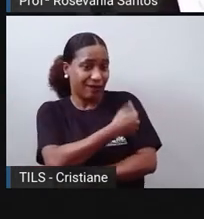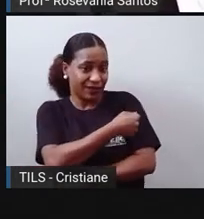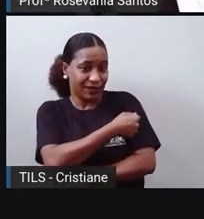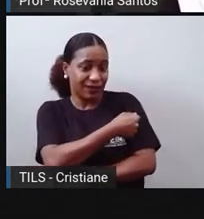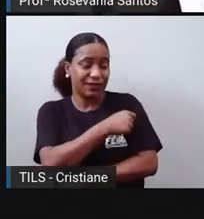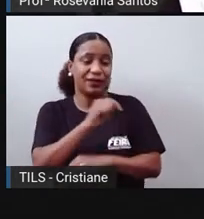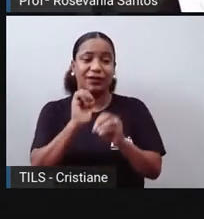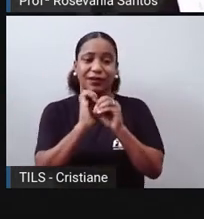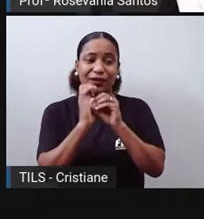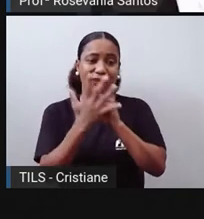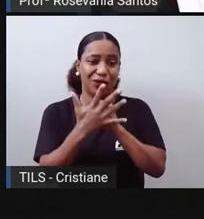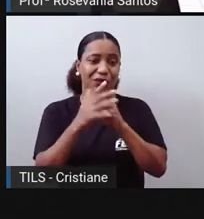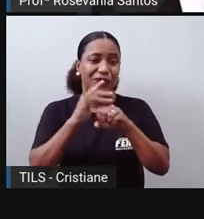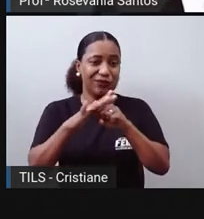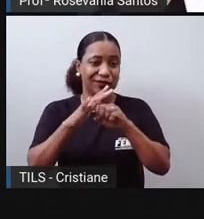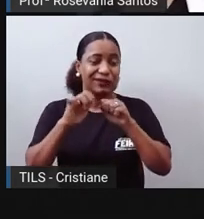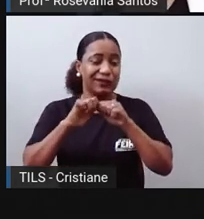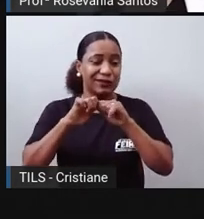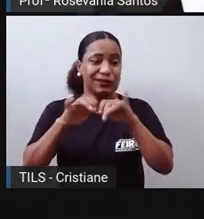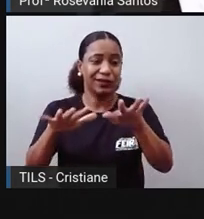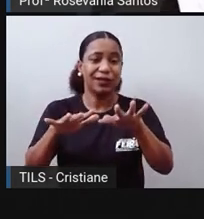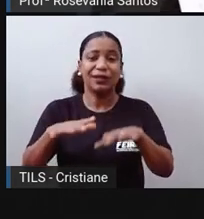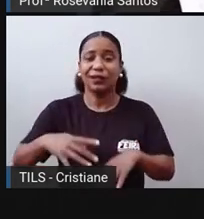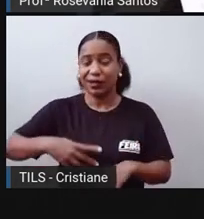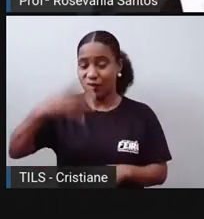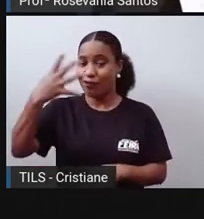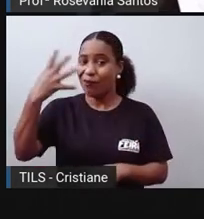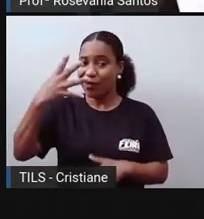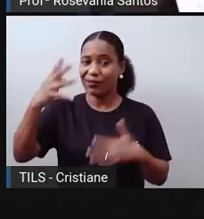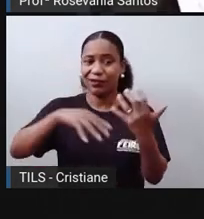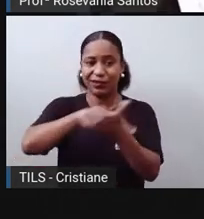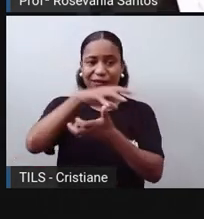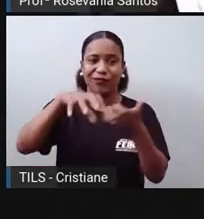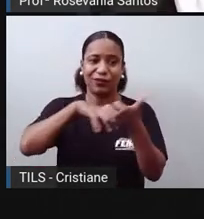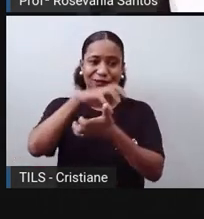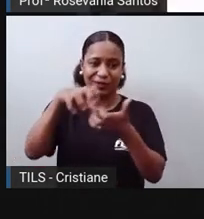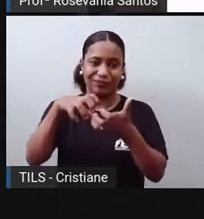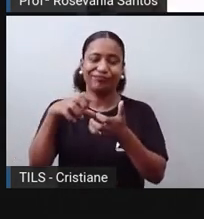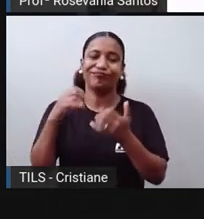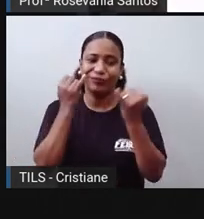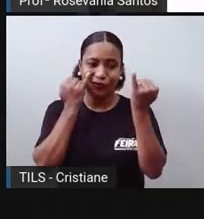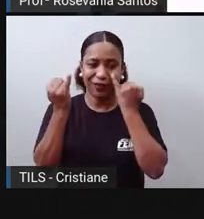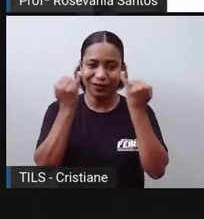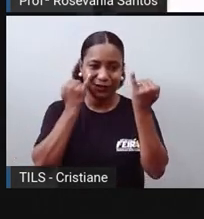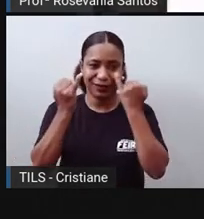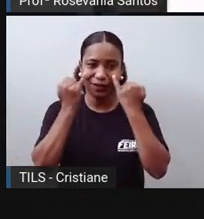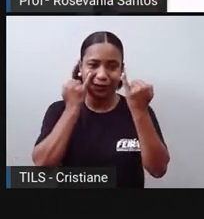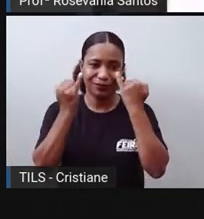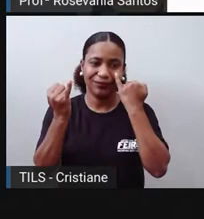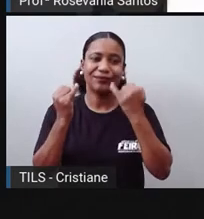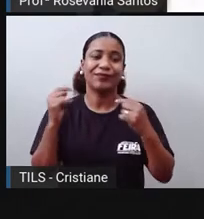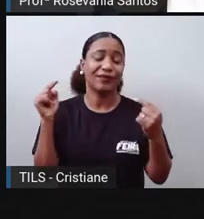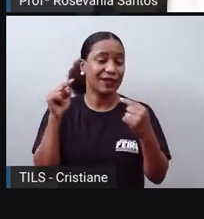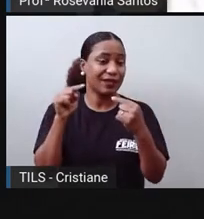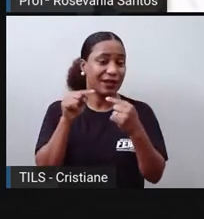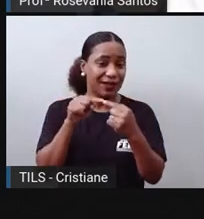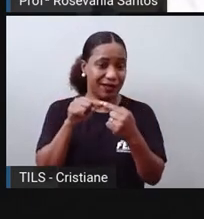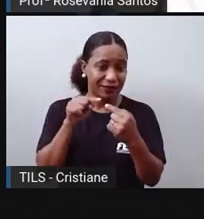acredita-se que a gente está vivendo aqui essa quarta revolução informacional, né, que é muito ligada à questão